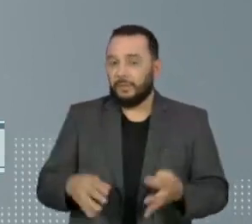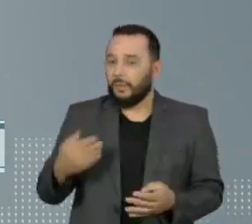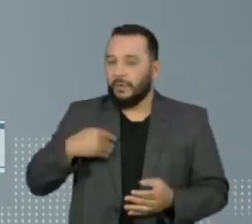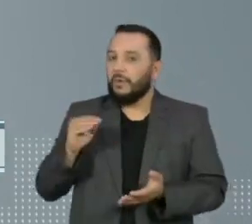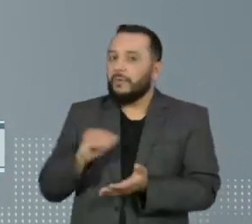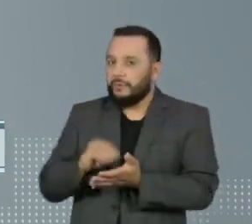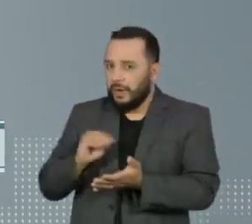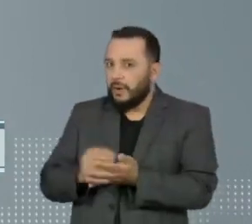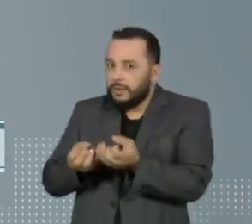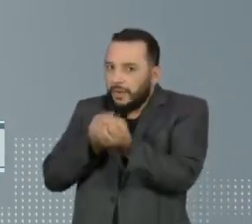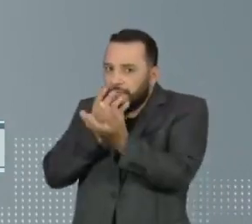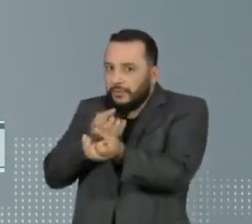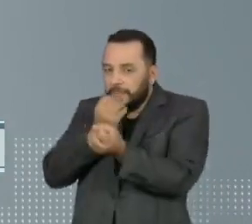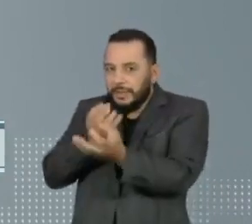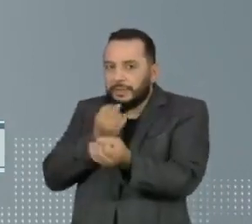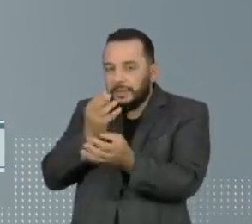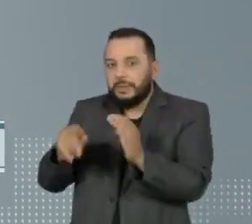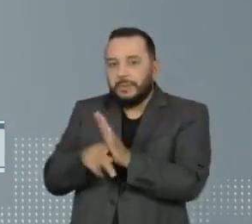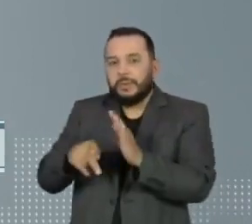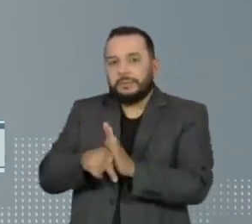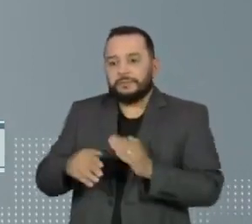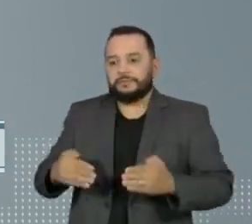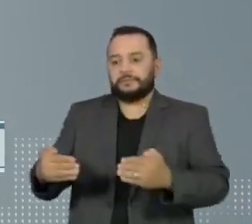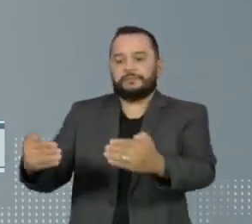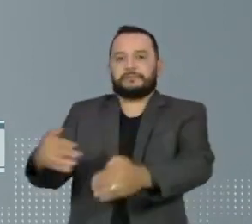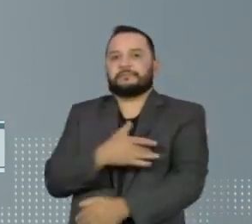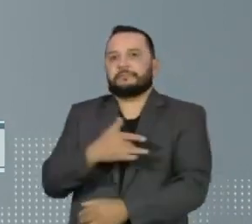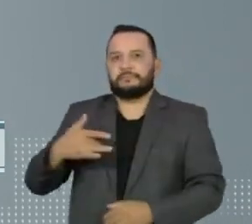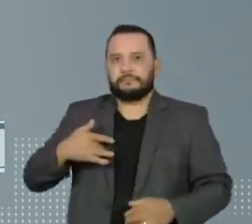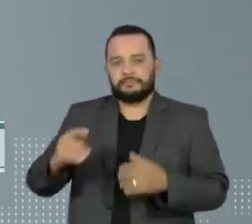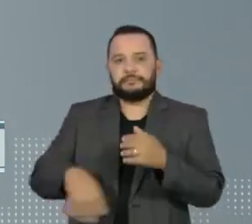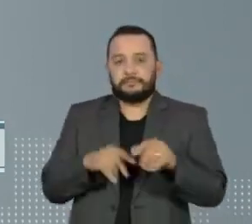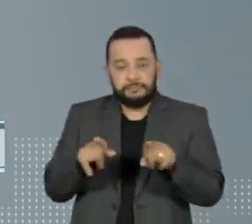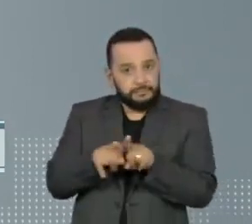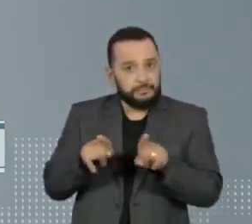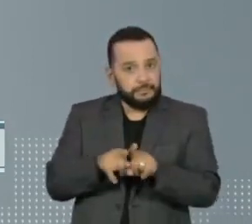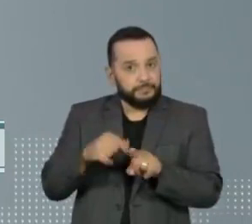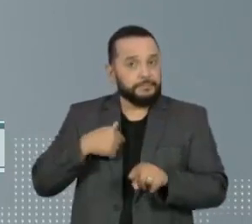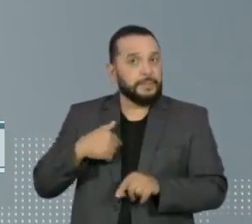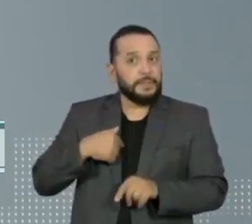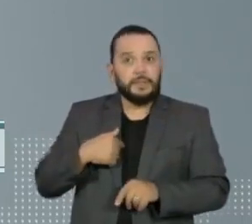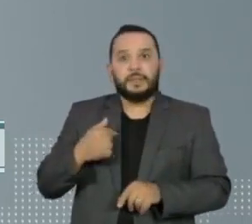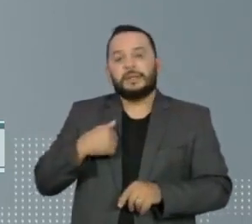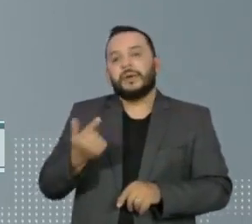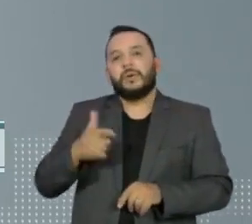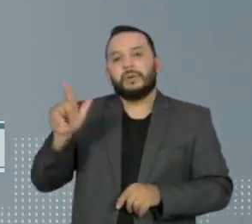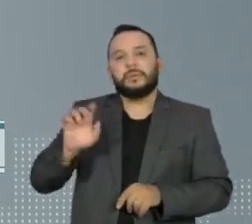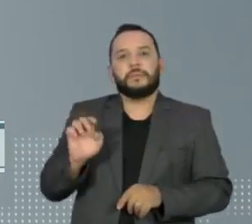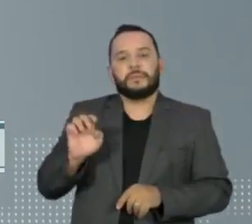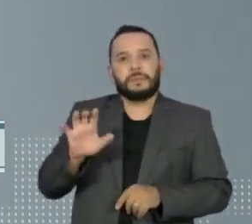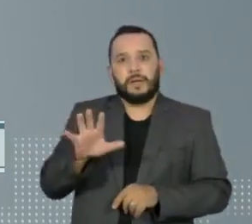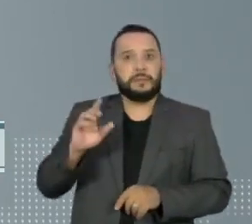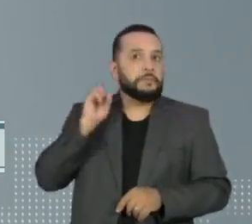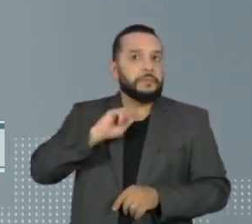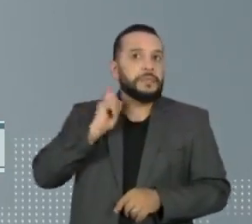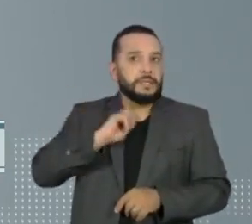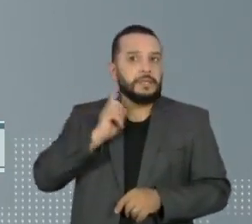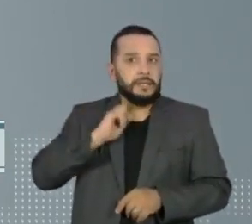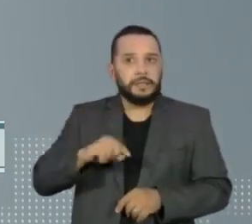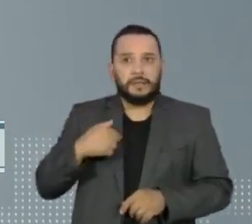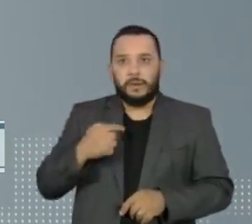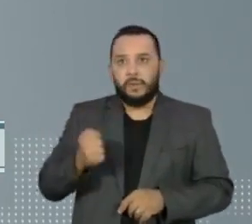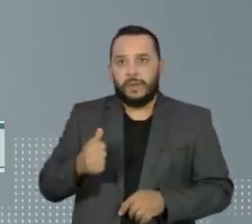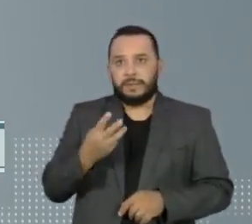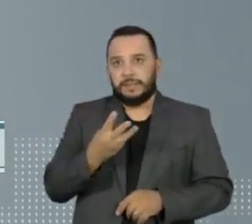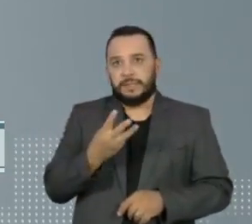acesso aos dados do sistema do Ministério da Saúde. A seguir, os estados com mais registros são Minas Gerais, com